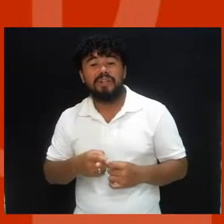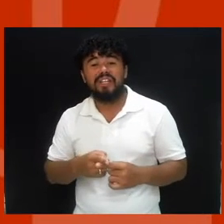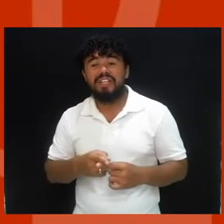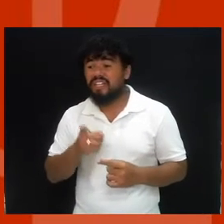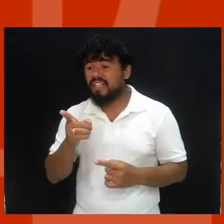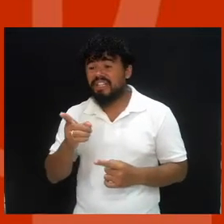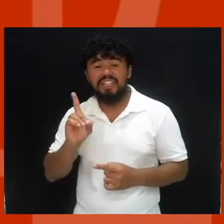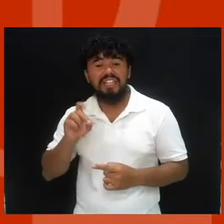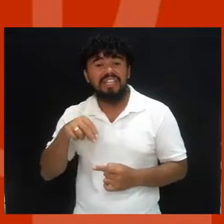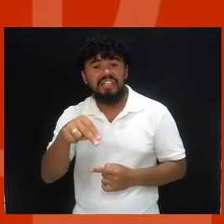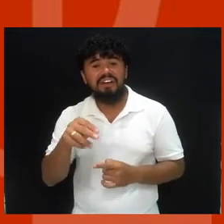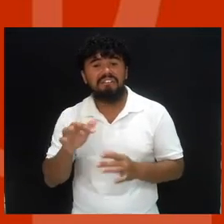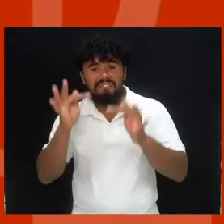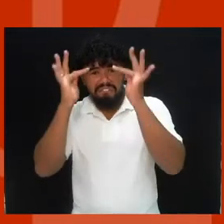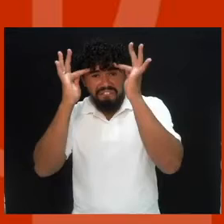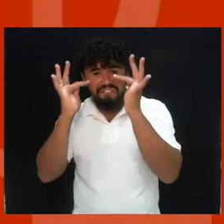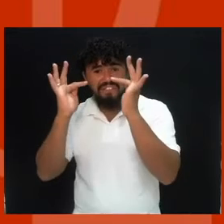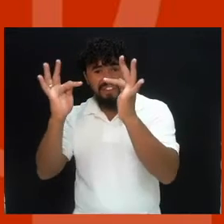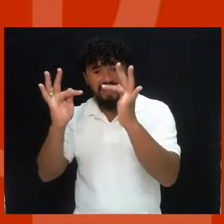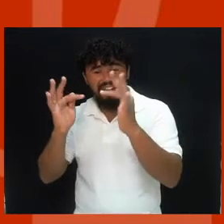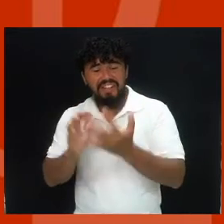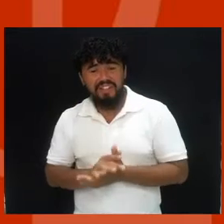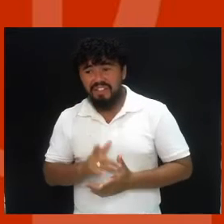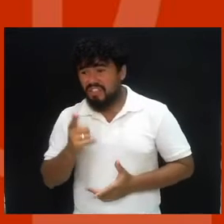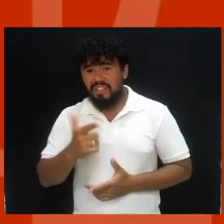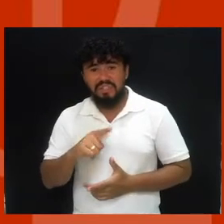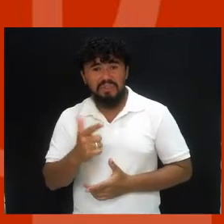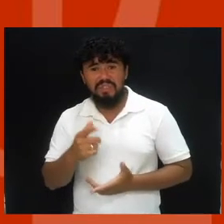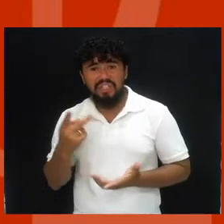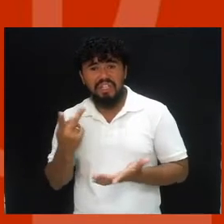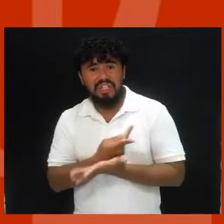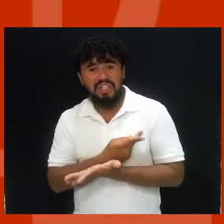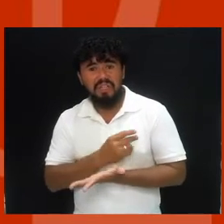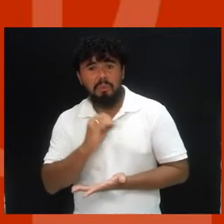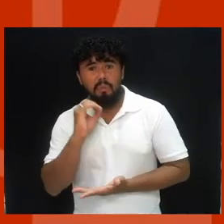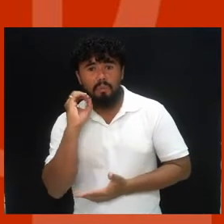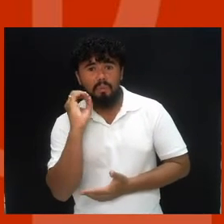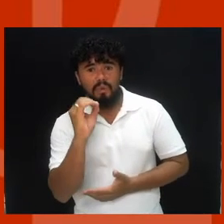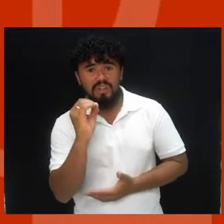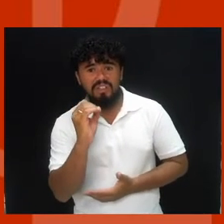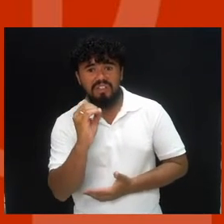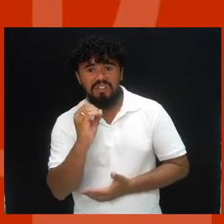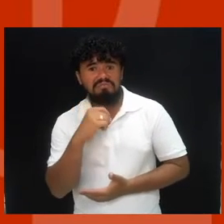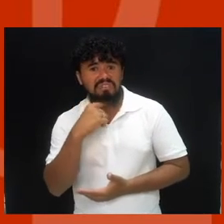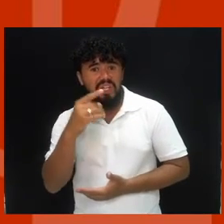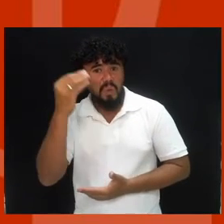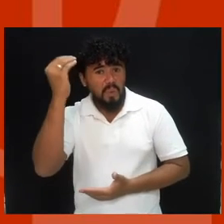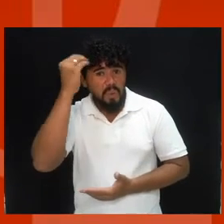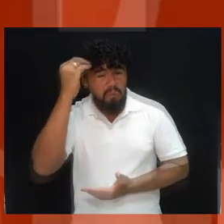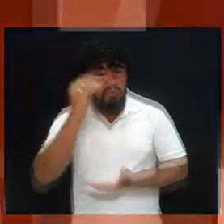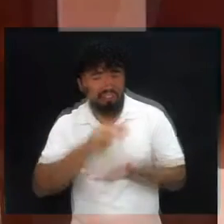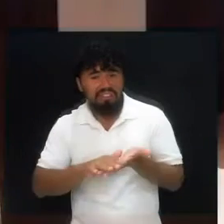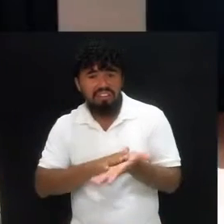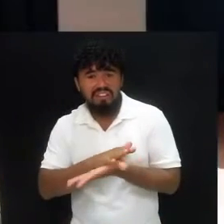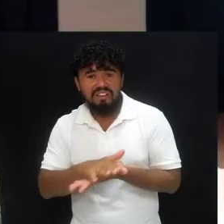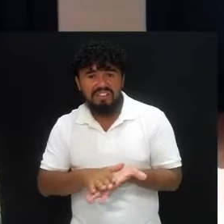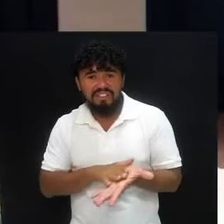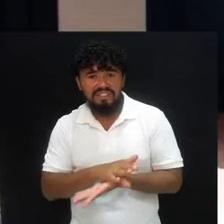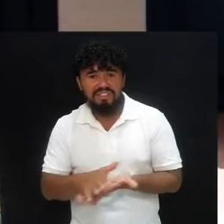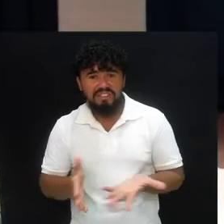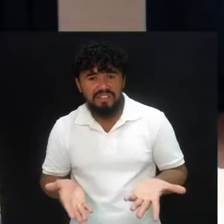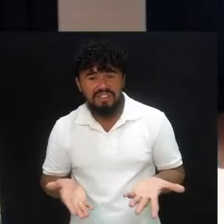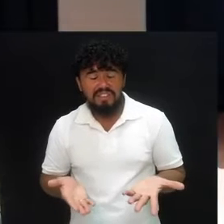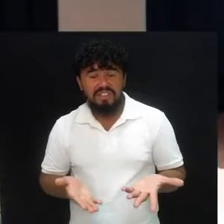fiel e não se achava nele erro e nem culpa. Escute isso,